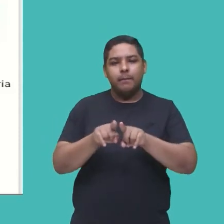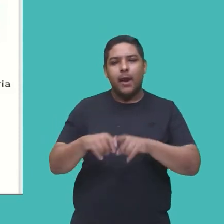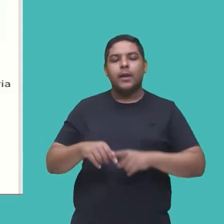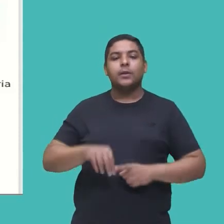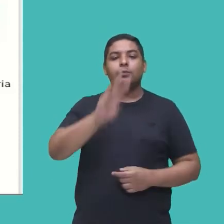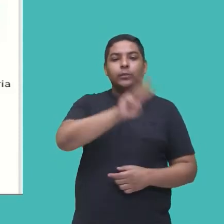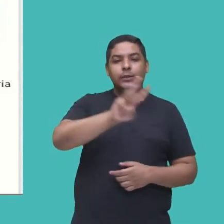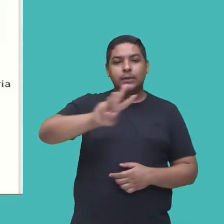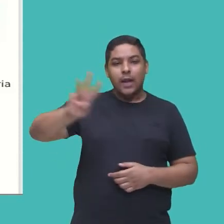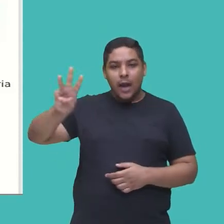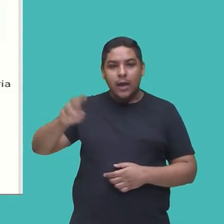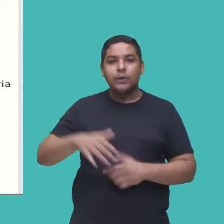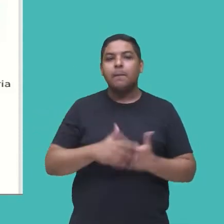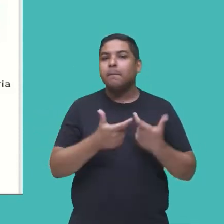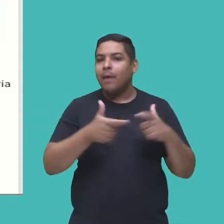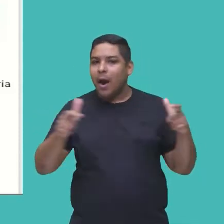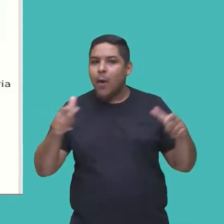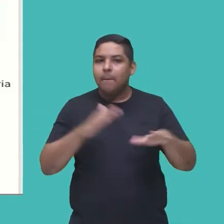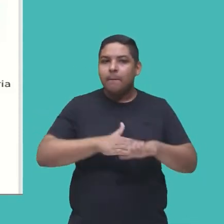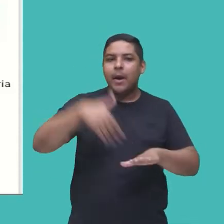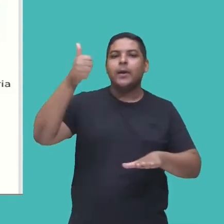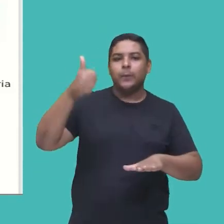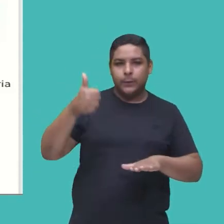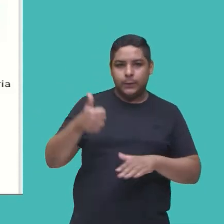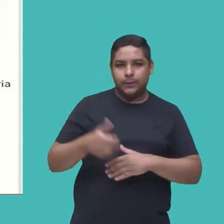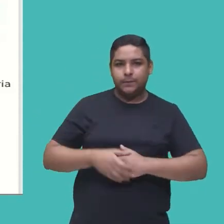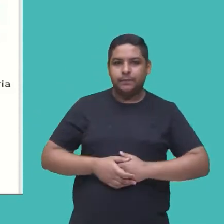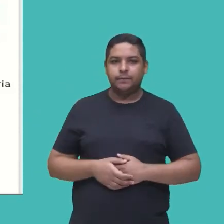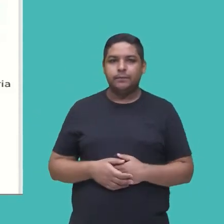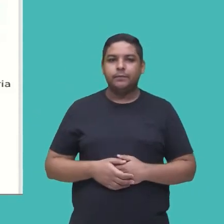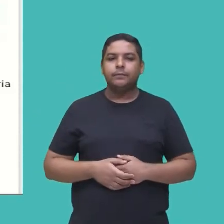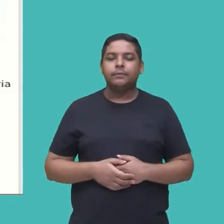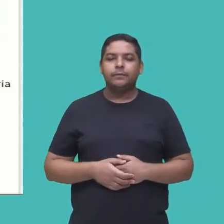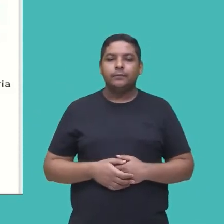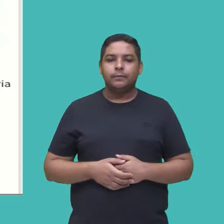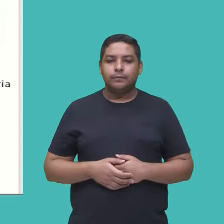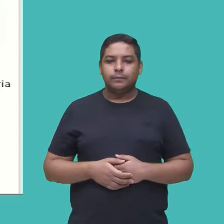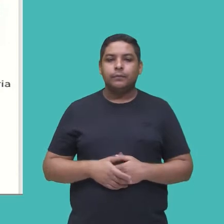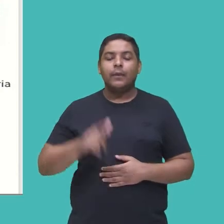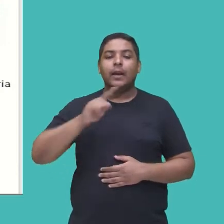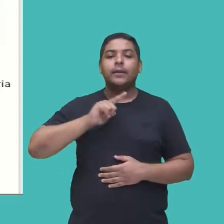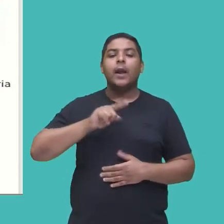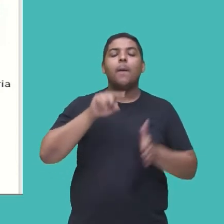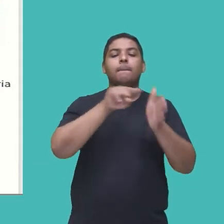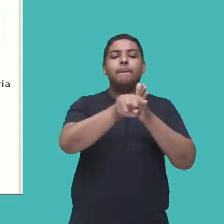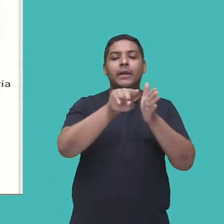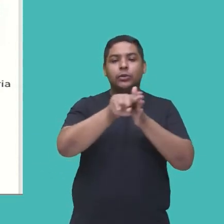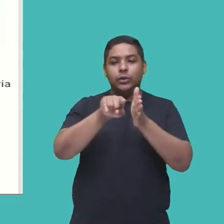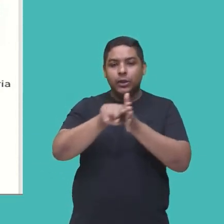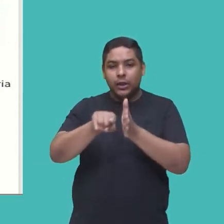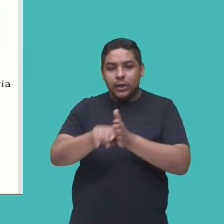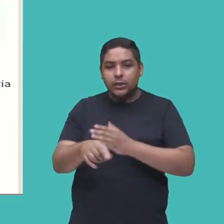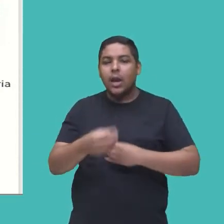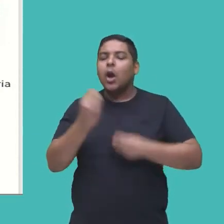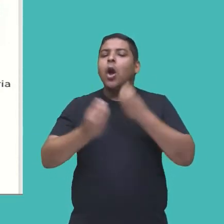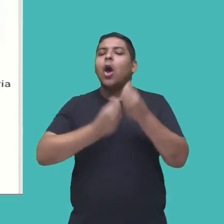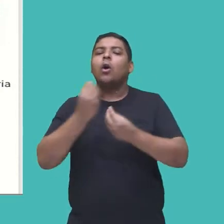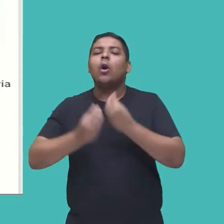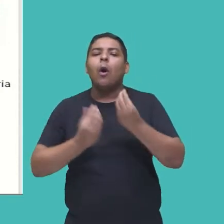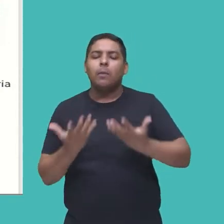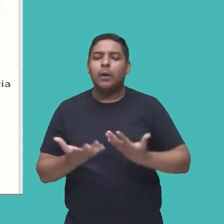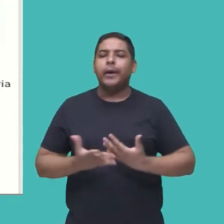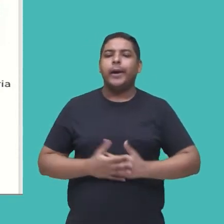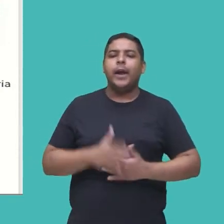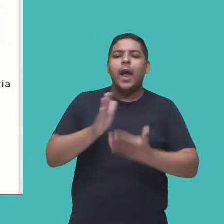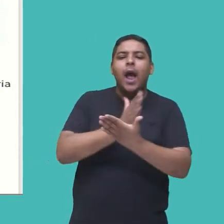e Melhores, né, uma pesquisa que eles fizeram que eles trazem ali um pouco da métrica de alguns, de